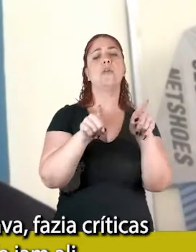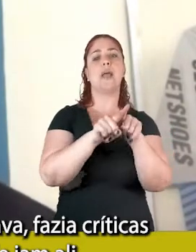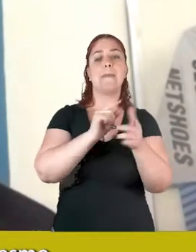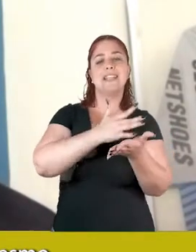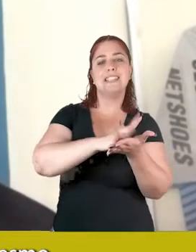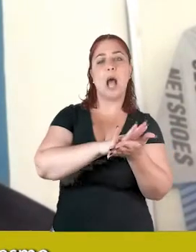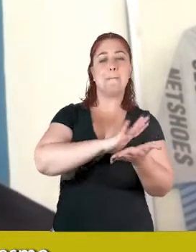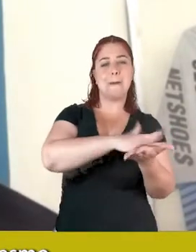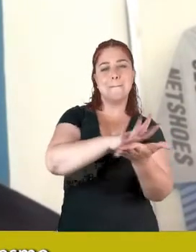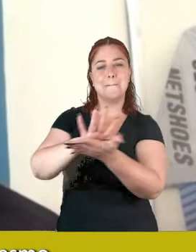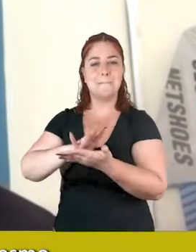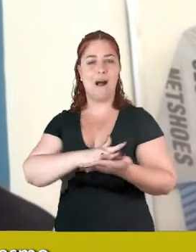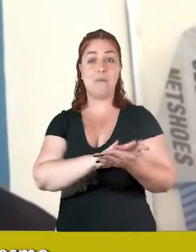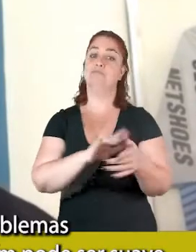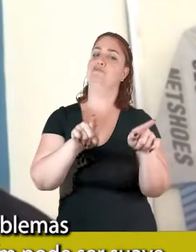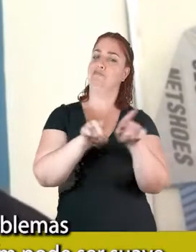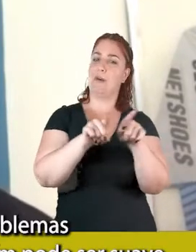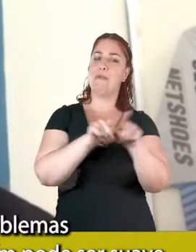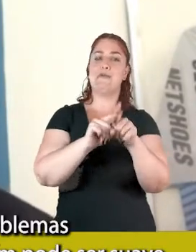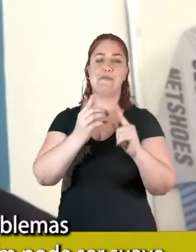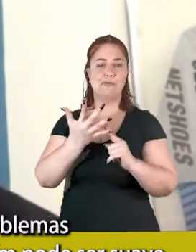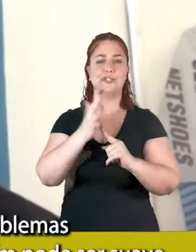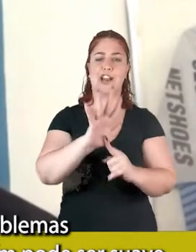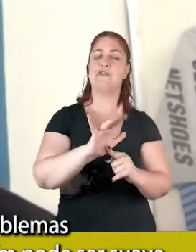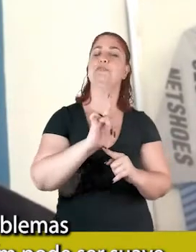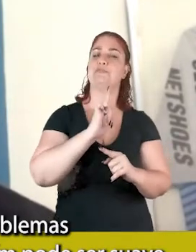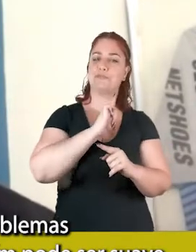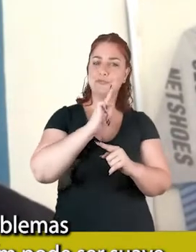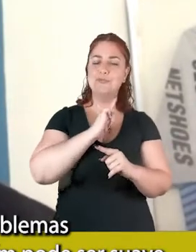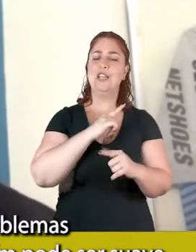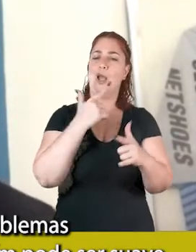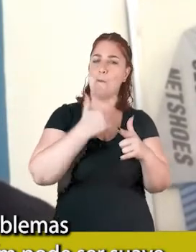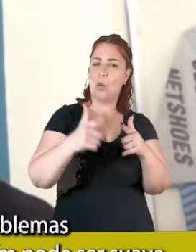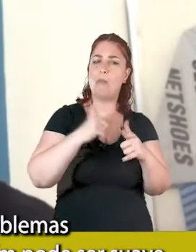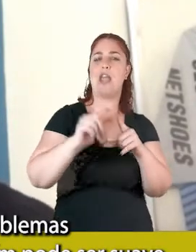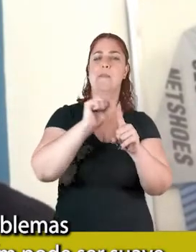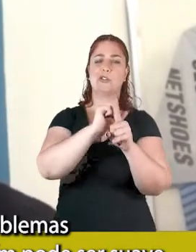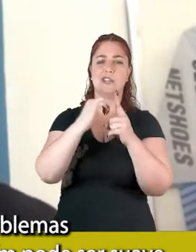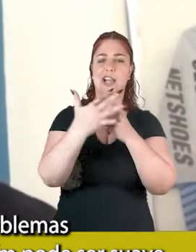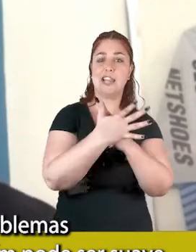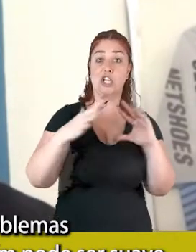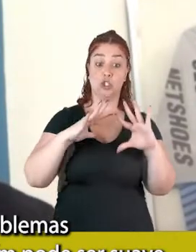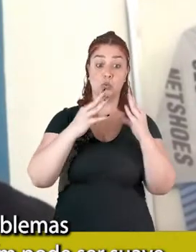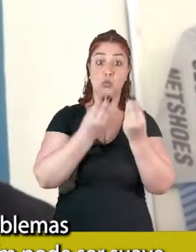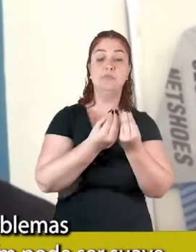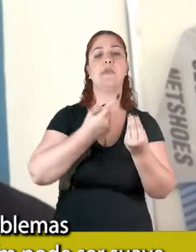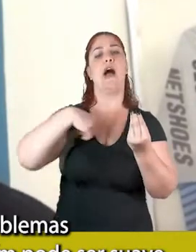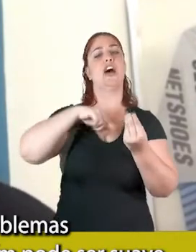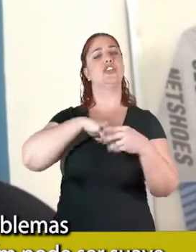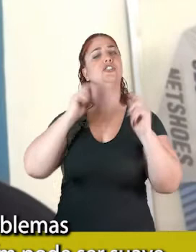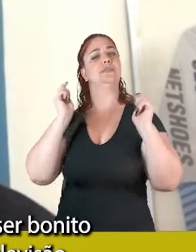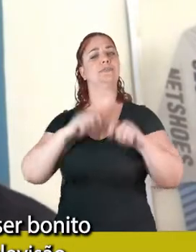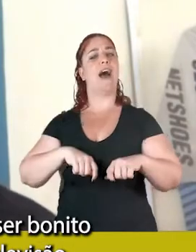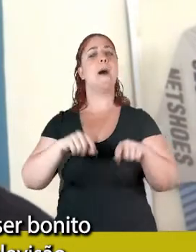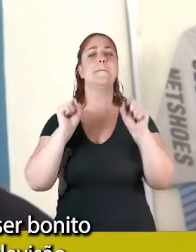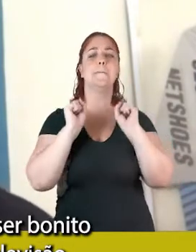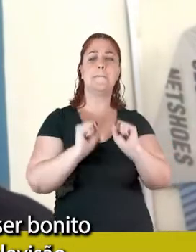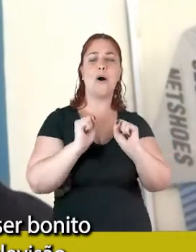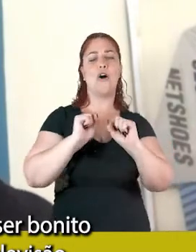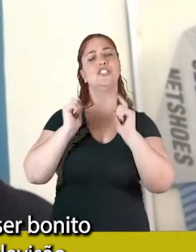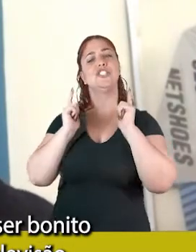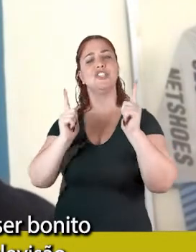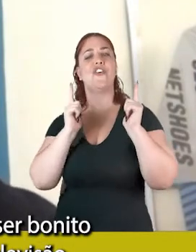o pagode, vinha ali mostrando que mesmo com todos esses problemas, essa dureza, a gente também pode ser suave, pode se